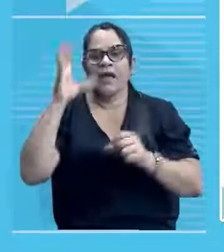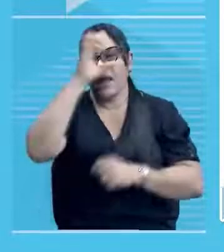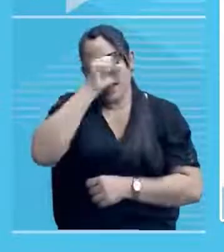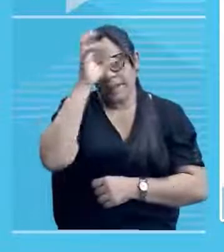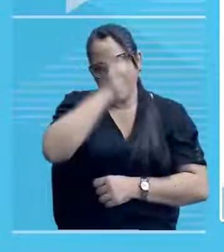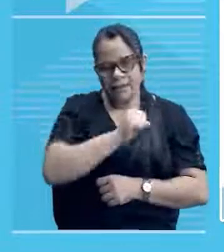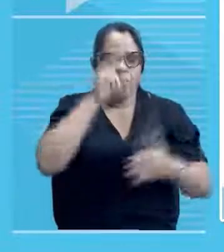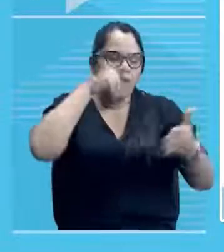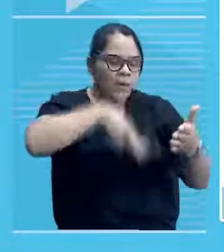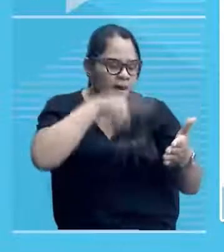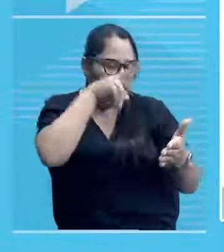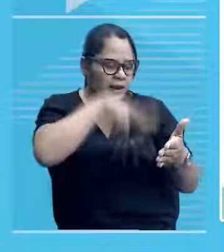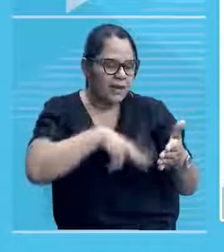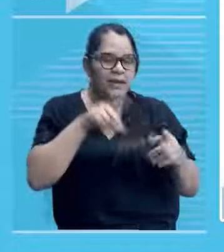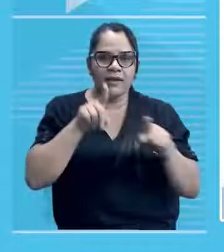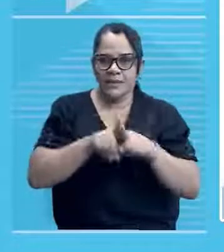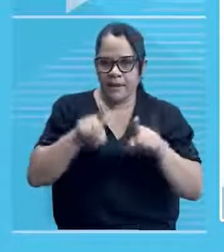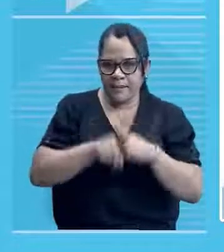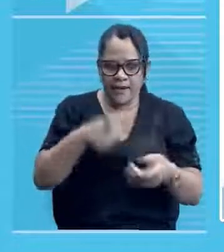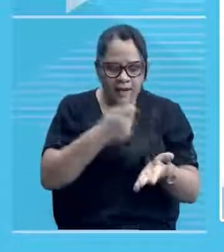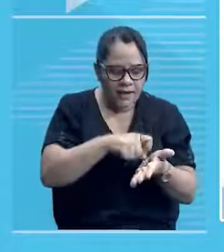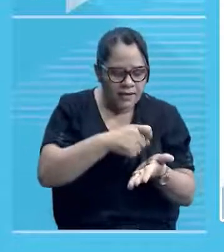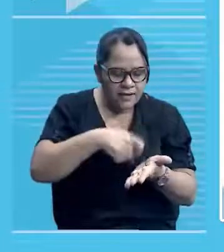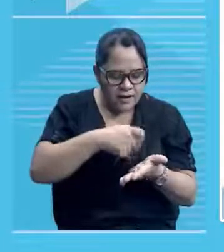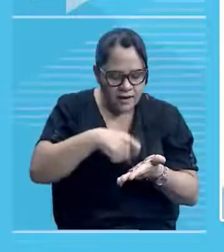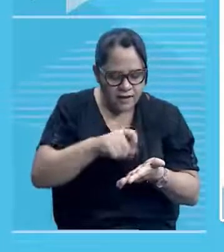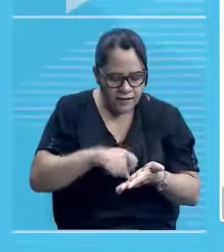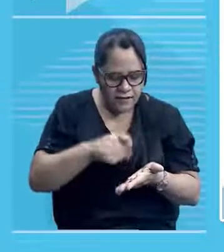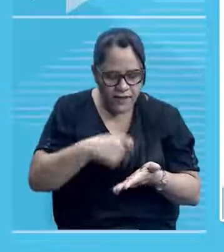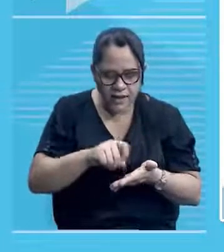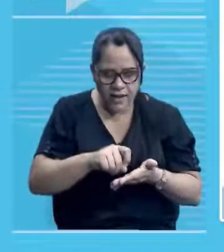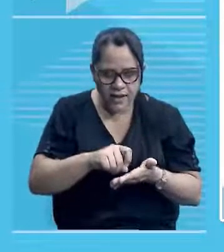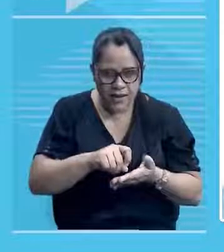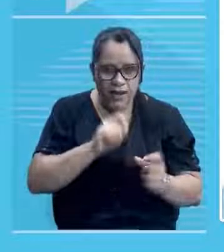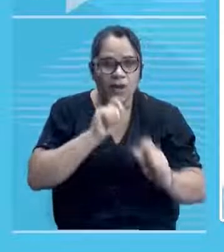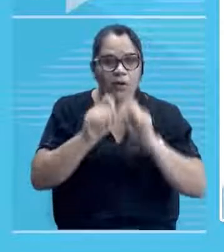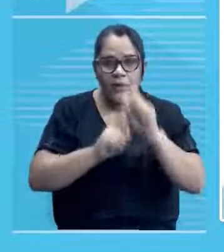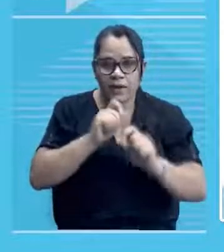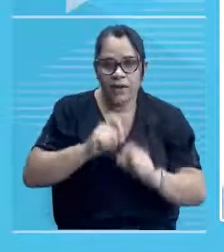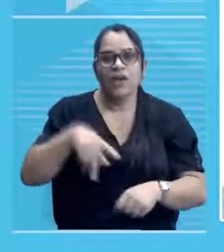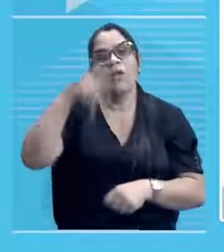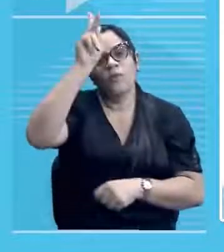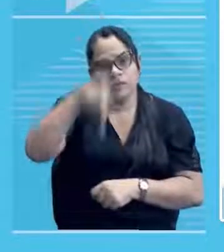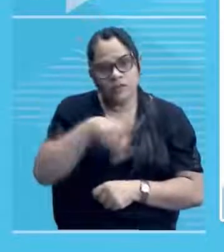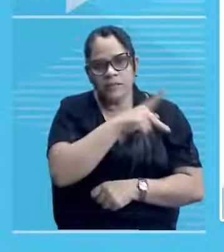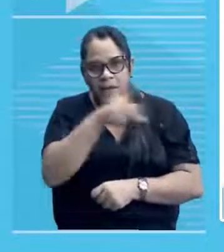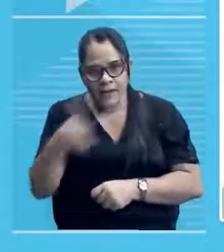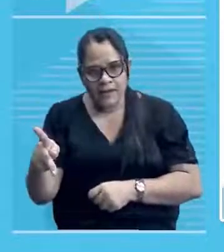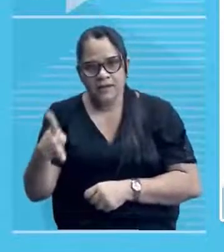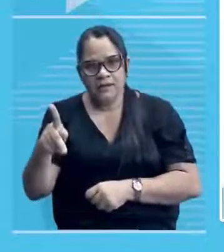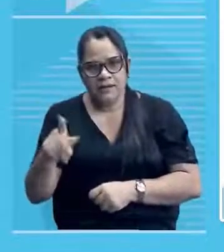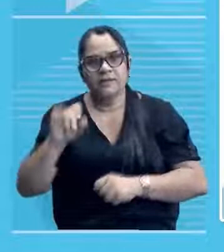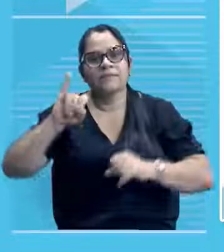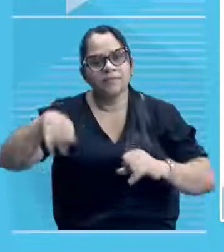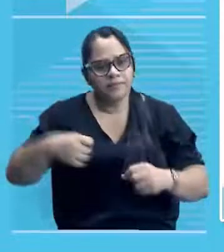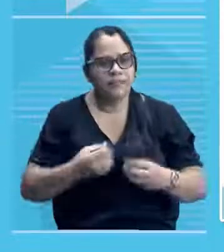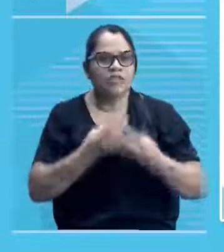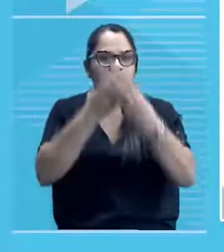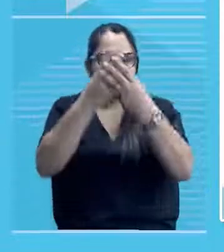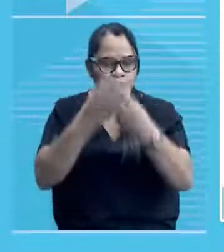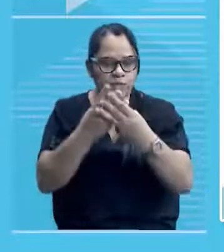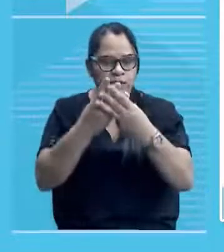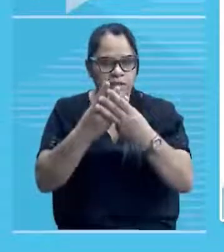a ler e escrever com os padres jesuítas, né? E aí, o ponto que chama a atenção